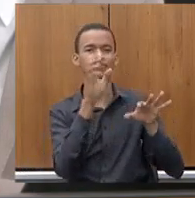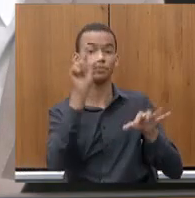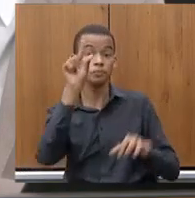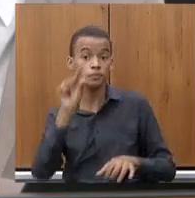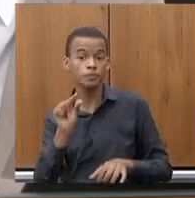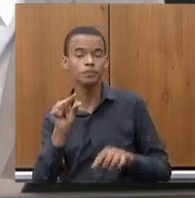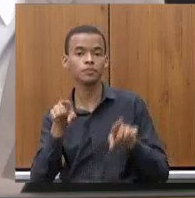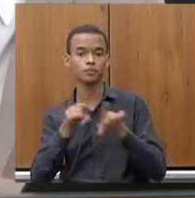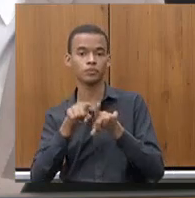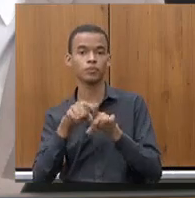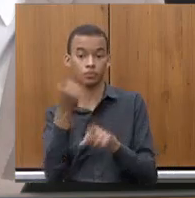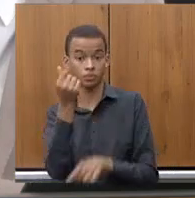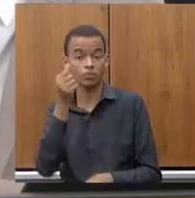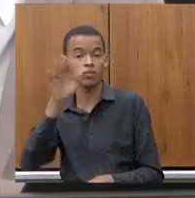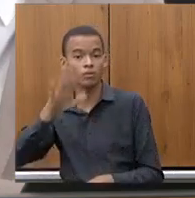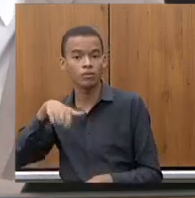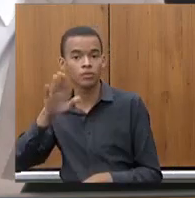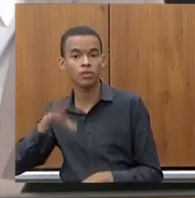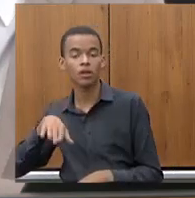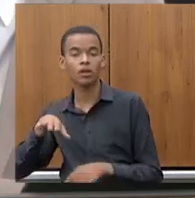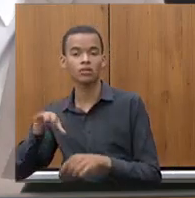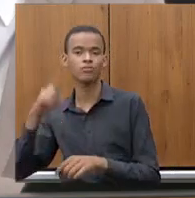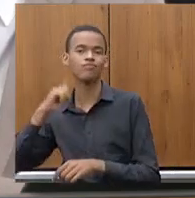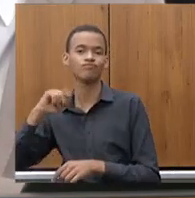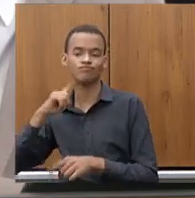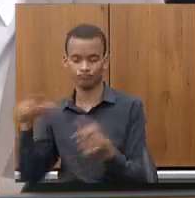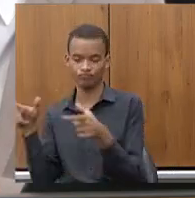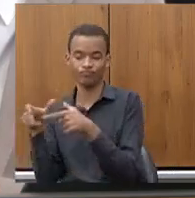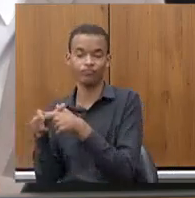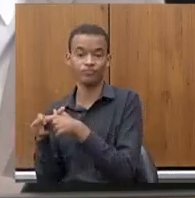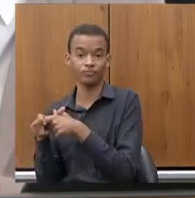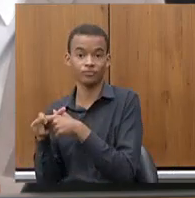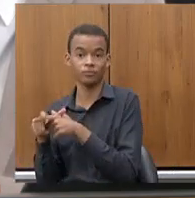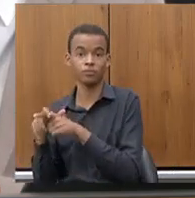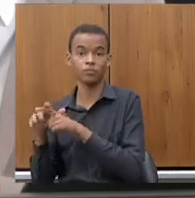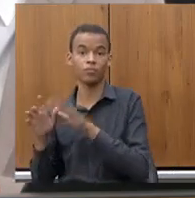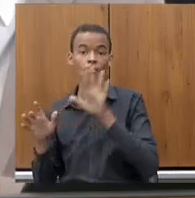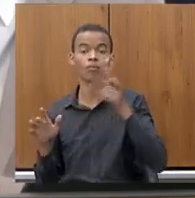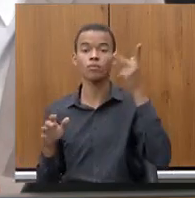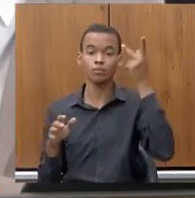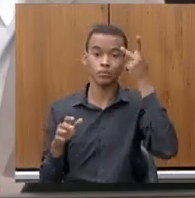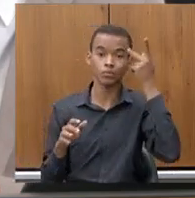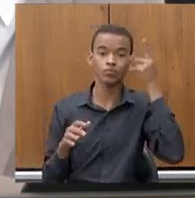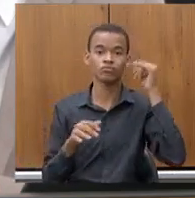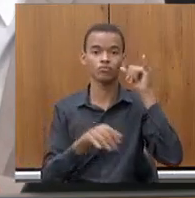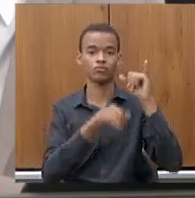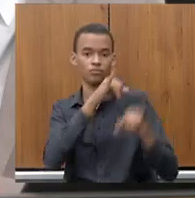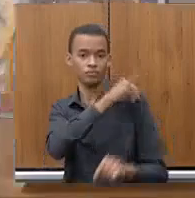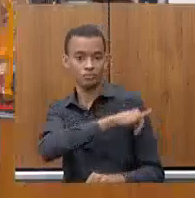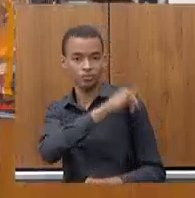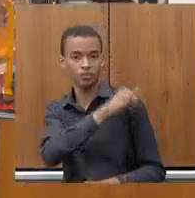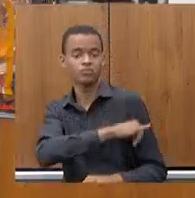estão na casa dos milhões de clientes e em fase de expansão então